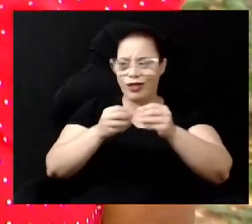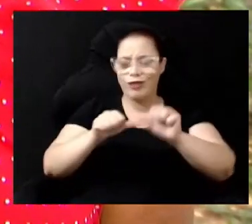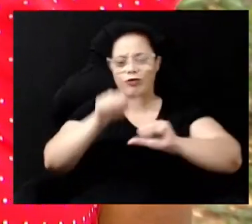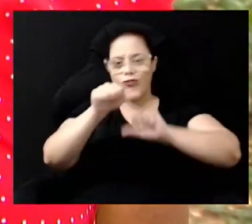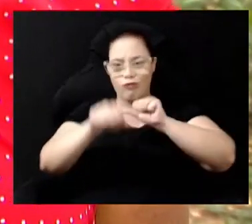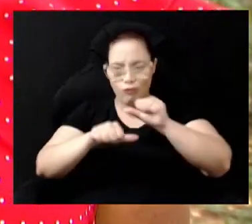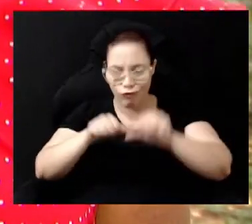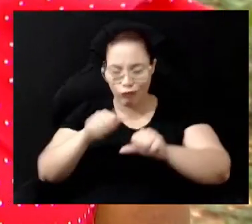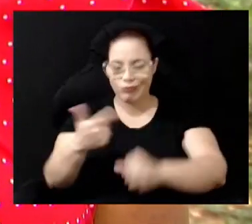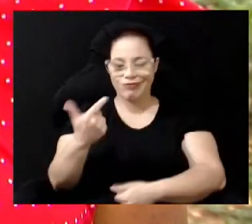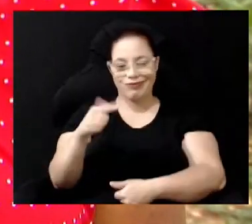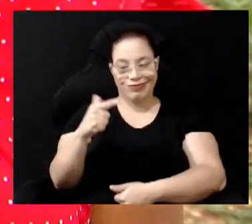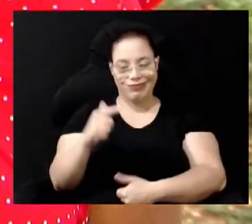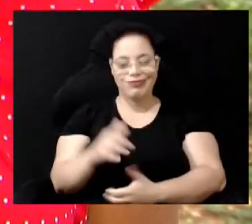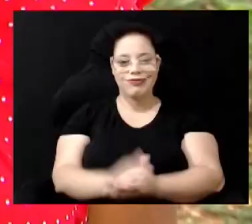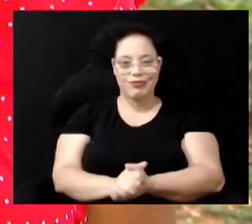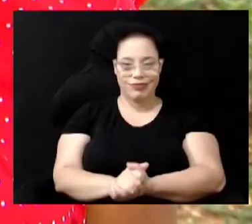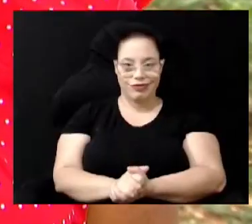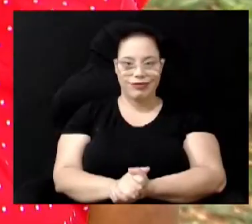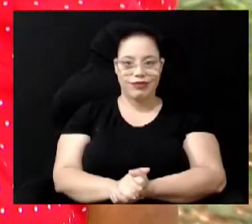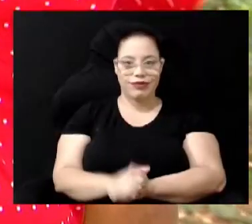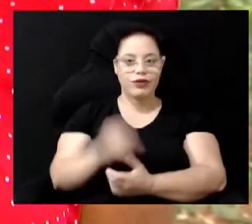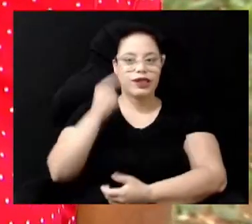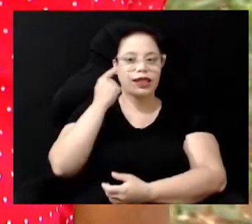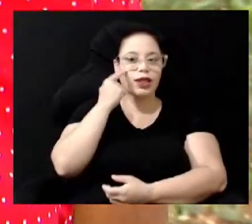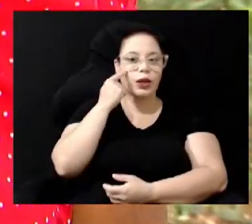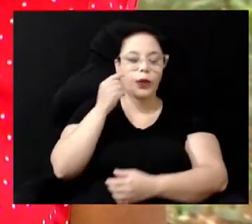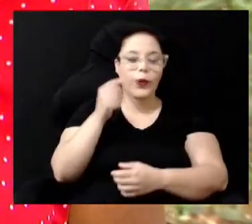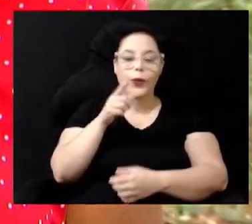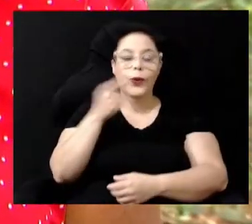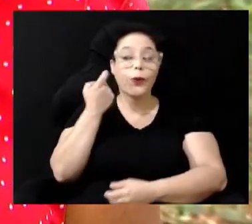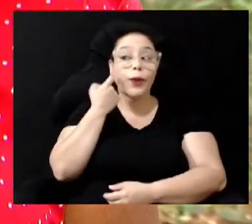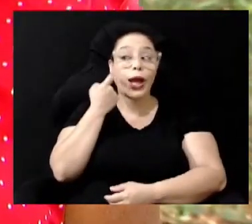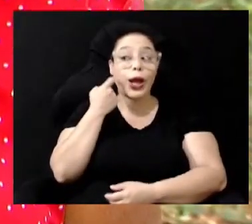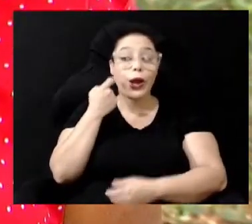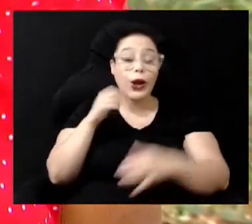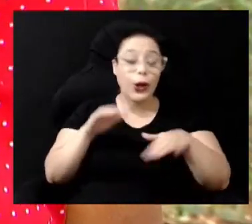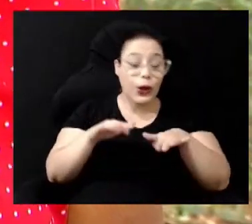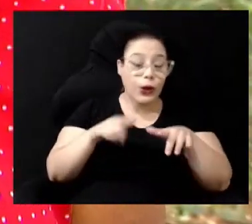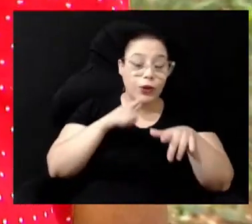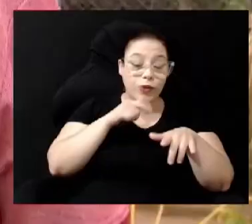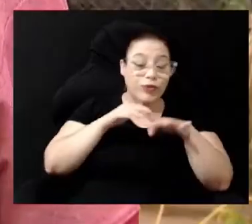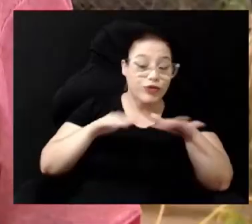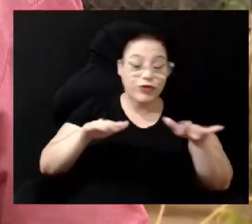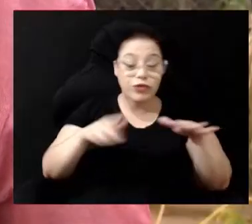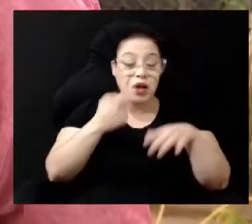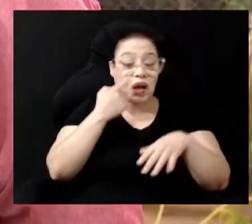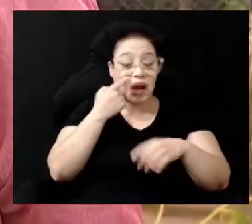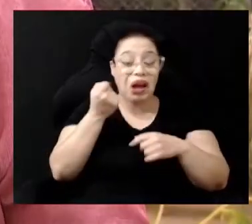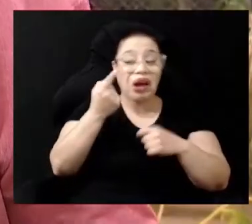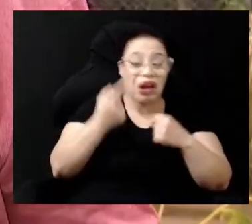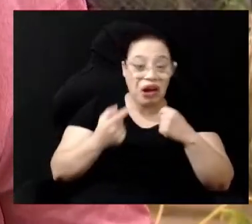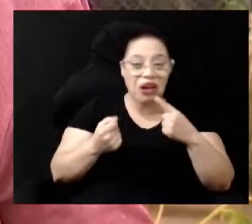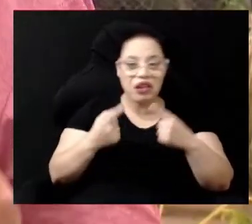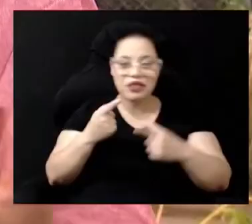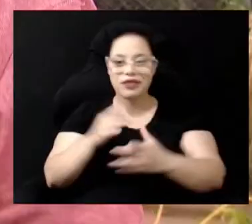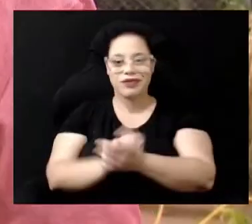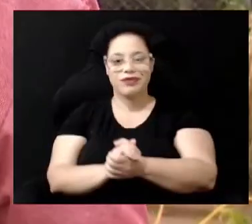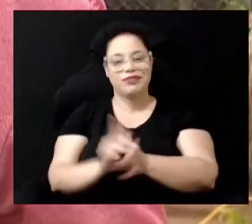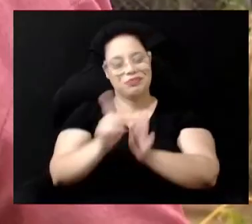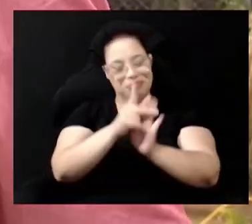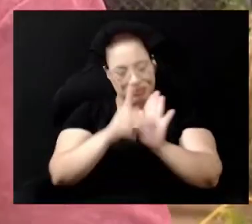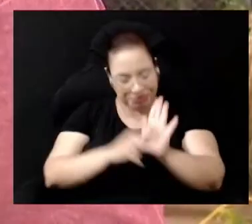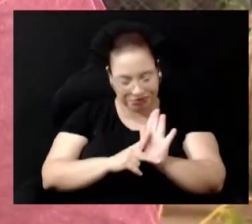E já temos, vemos até peixe já dentro do rio Não muito peixe, mas vemos alguns peixes já no rio E esse projeto a gente quer